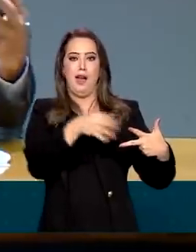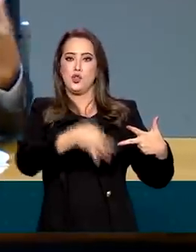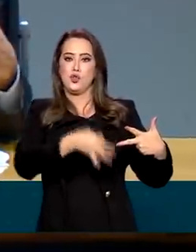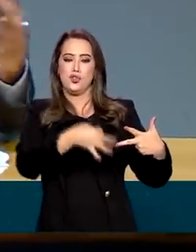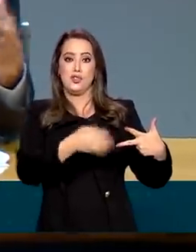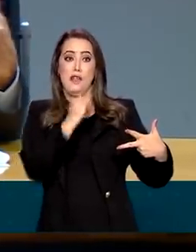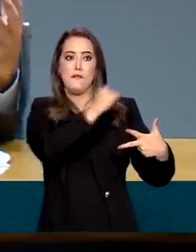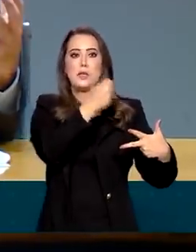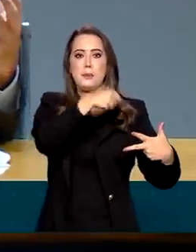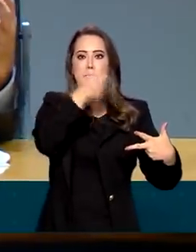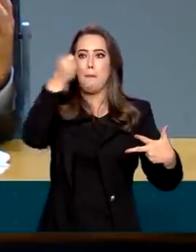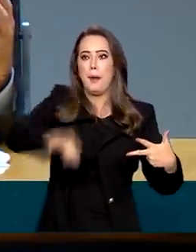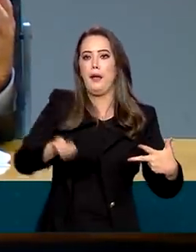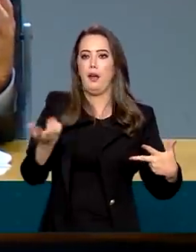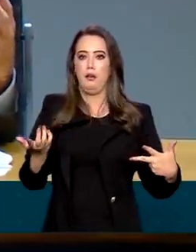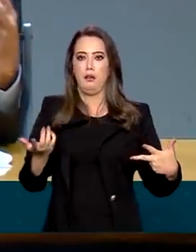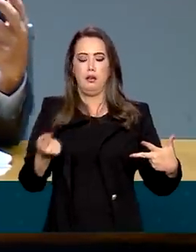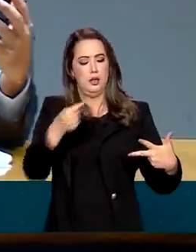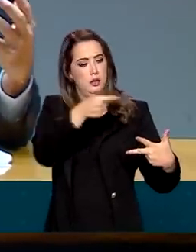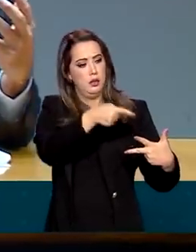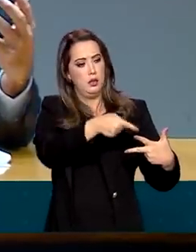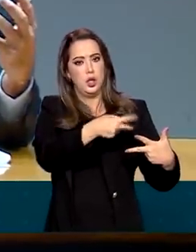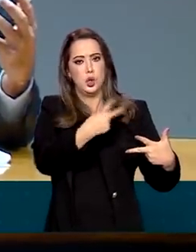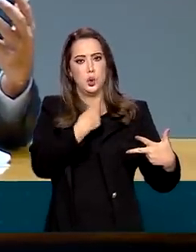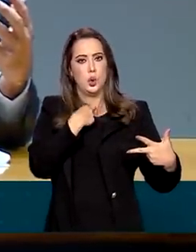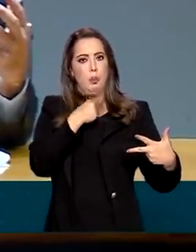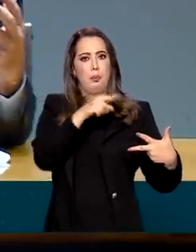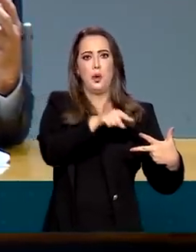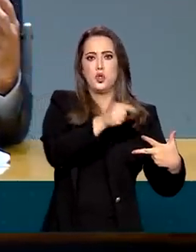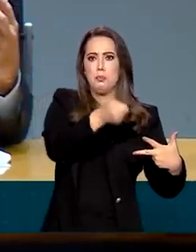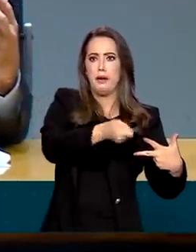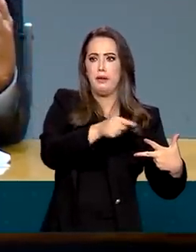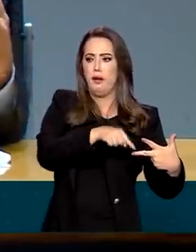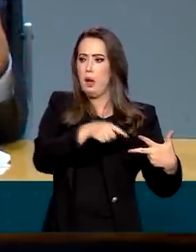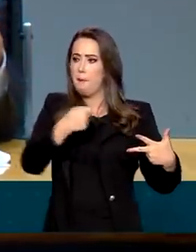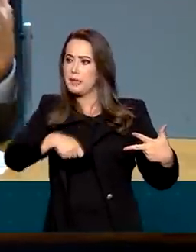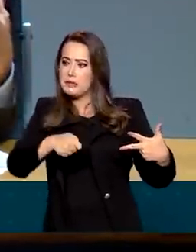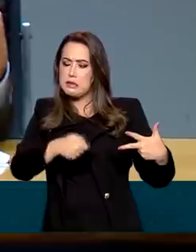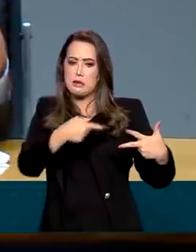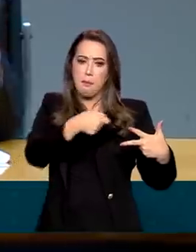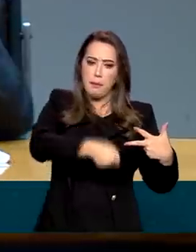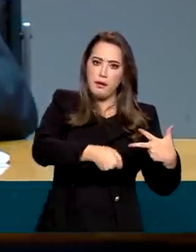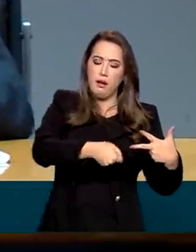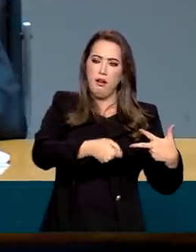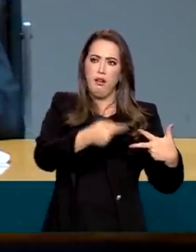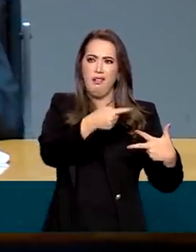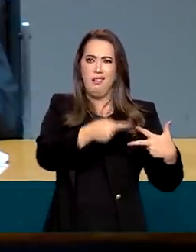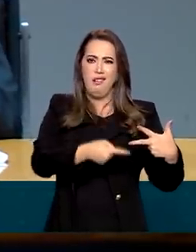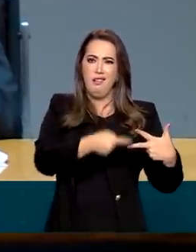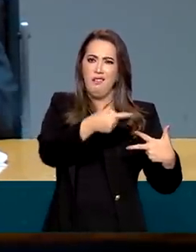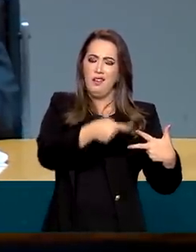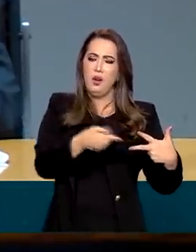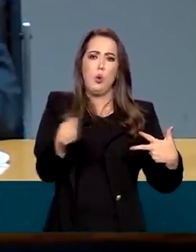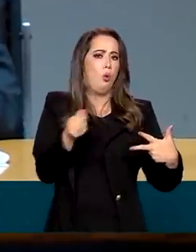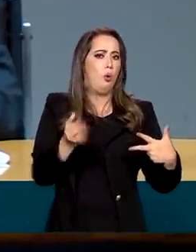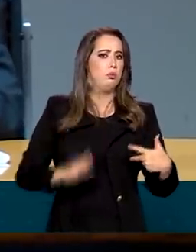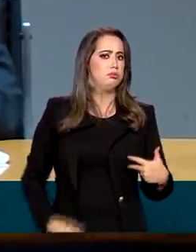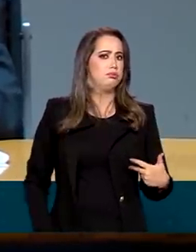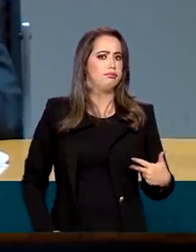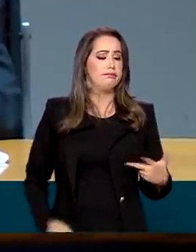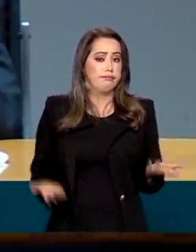são conflitantes. Se eu obedecer um, eu desobedeço o outro. Então, agora não. Agora nós criamos essa trajetória